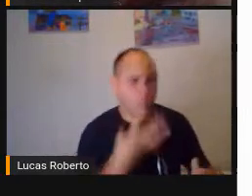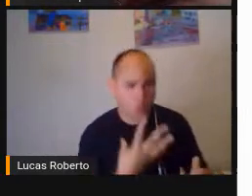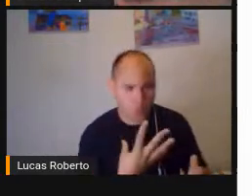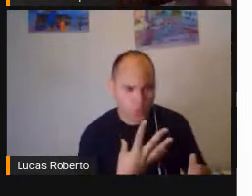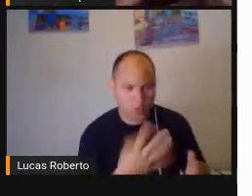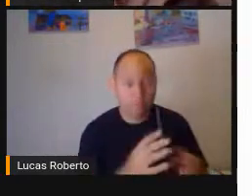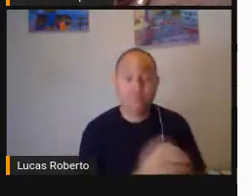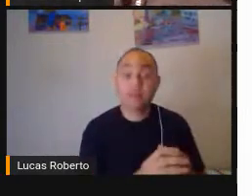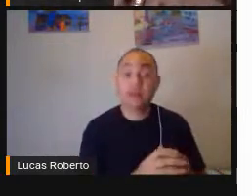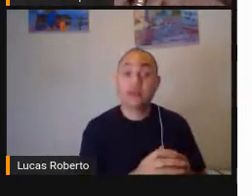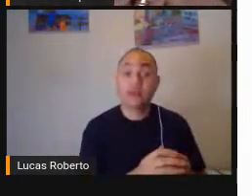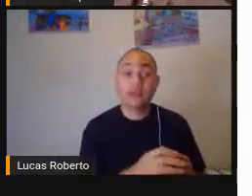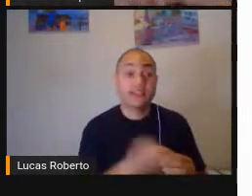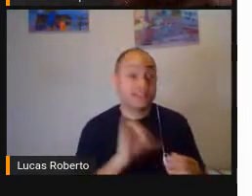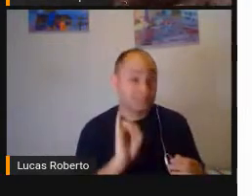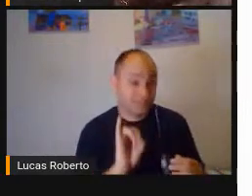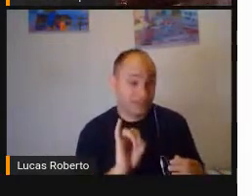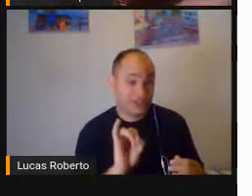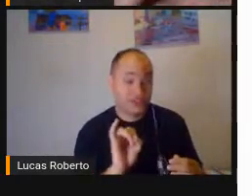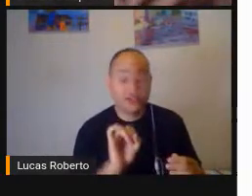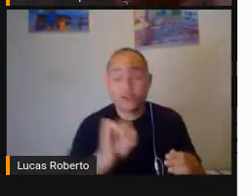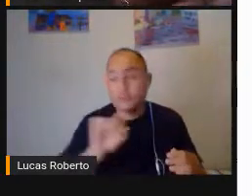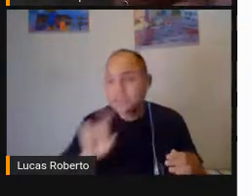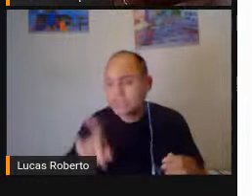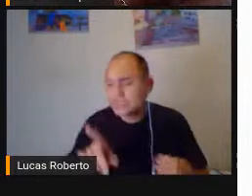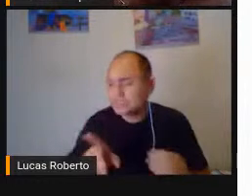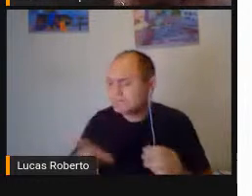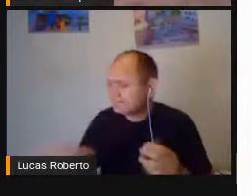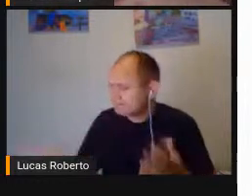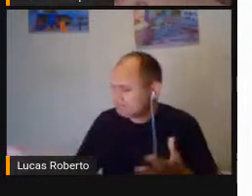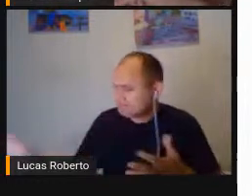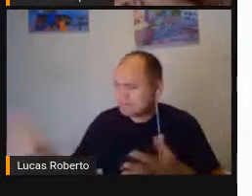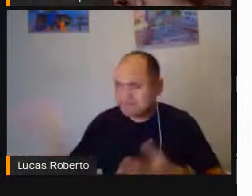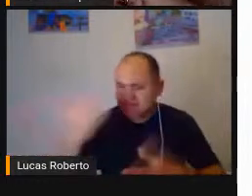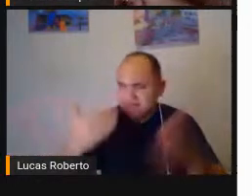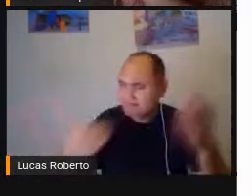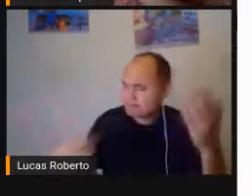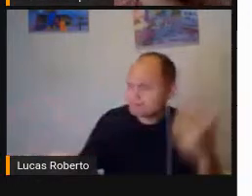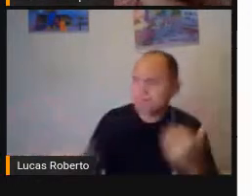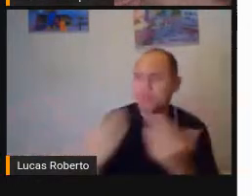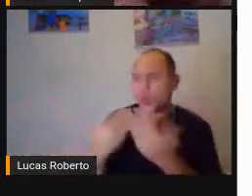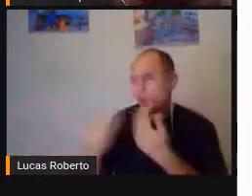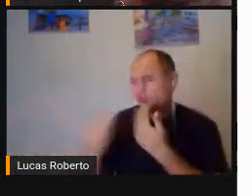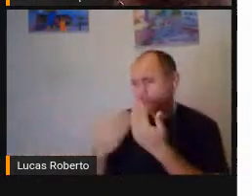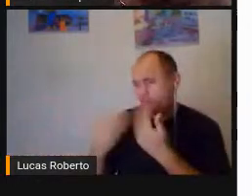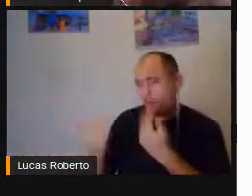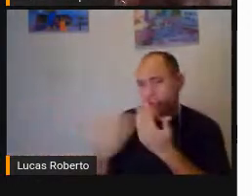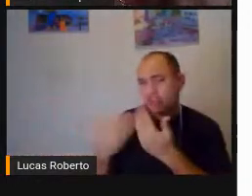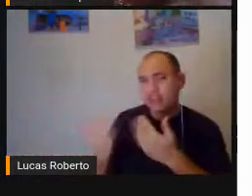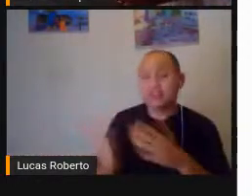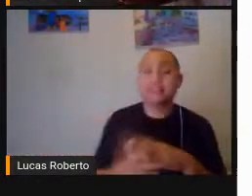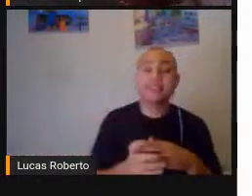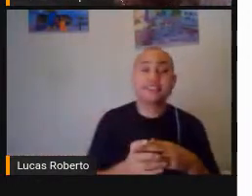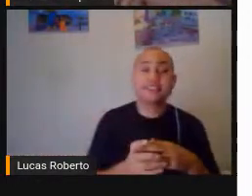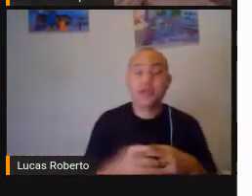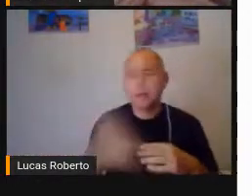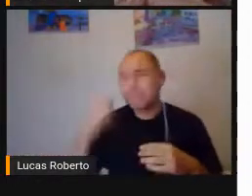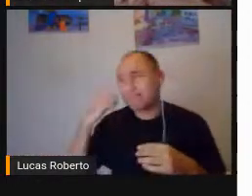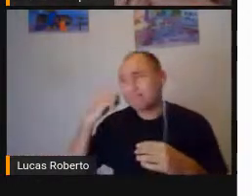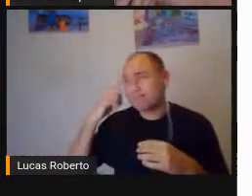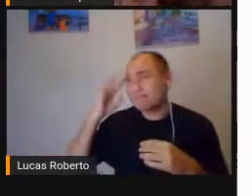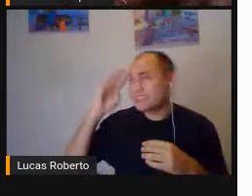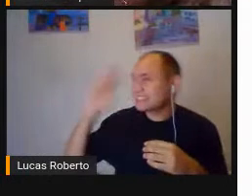Senta Com um grupo Com seus pares Para poder pensar Em atividades Numa conversa